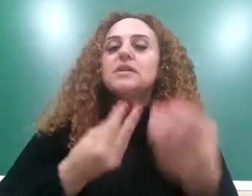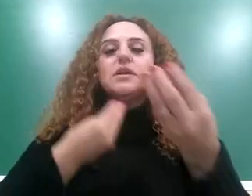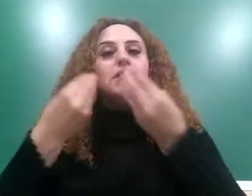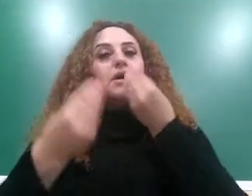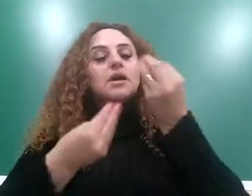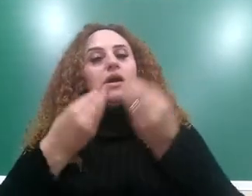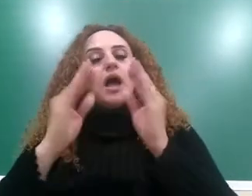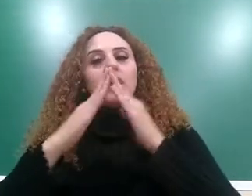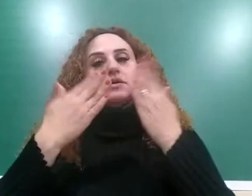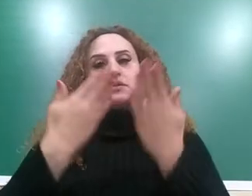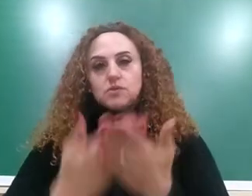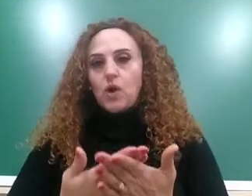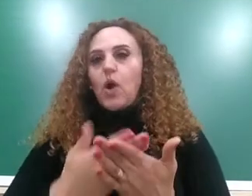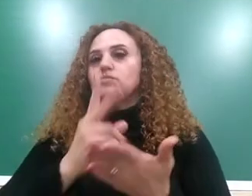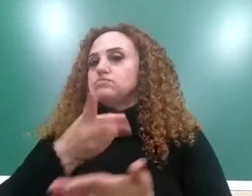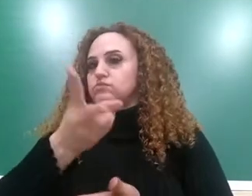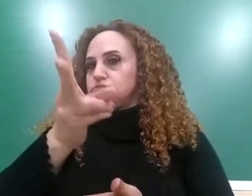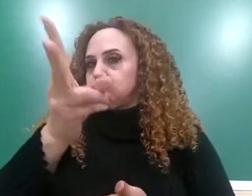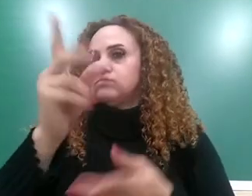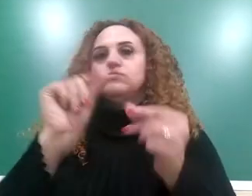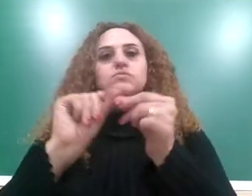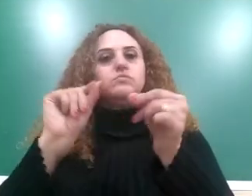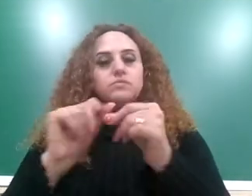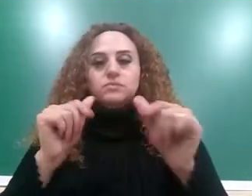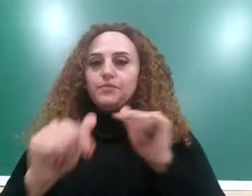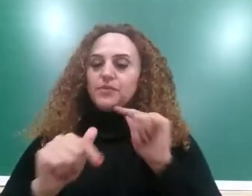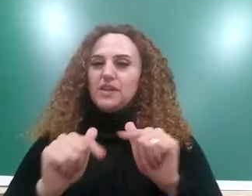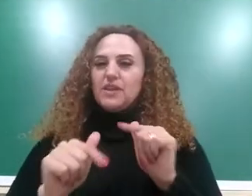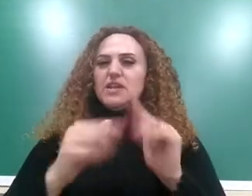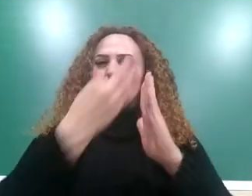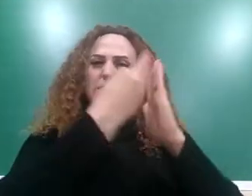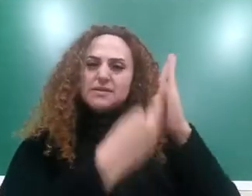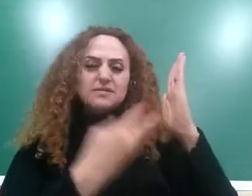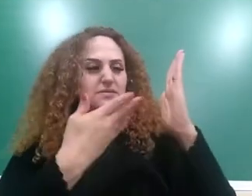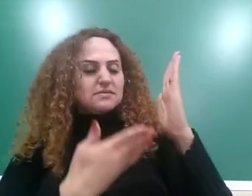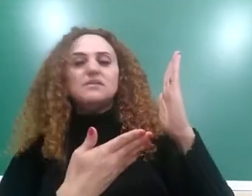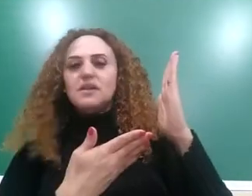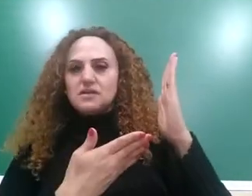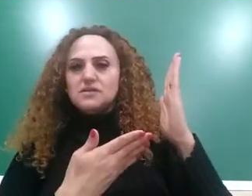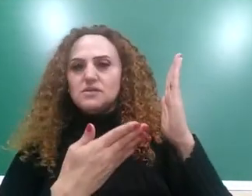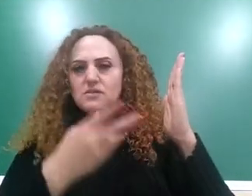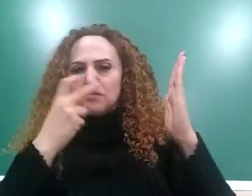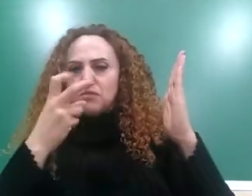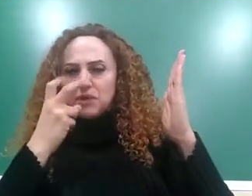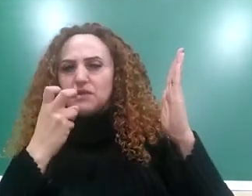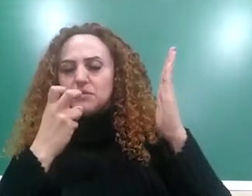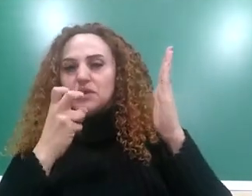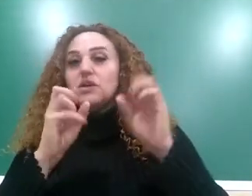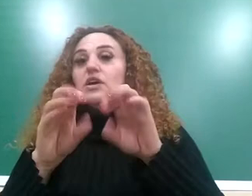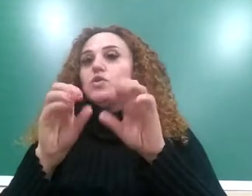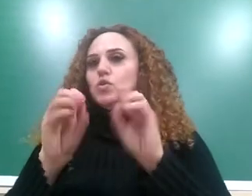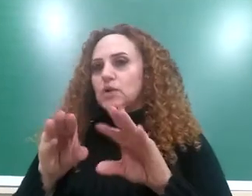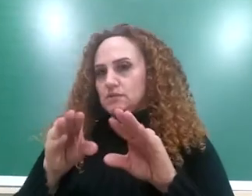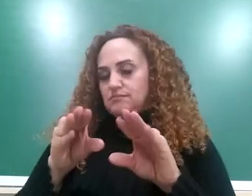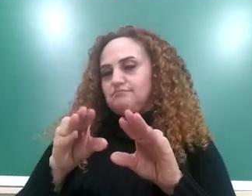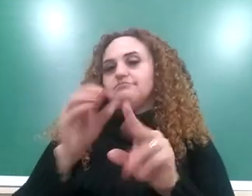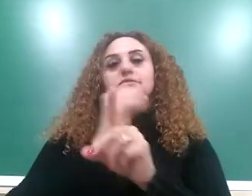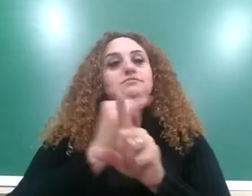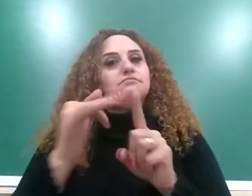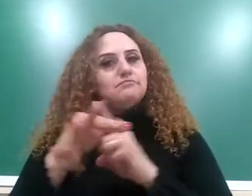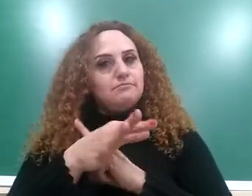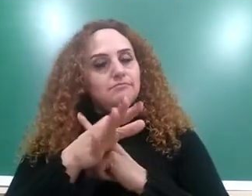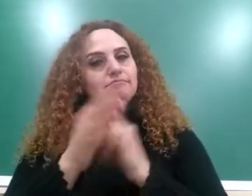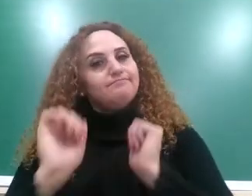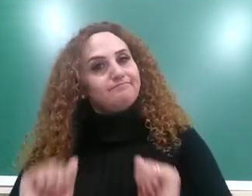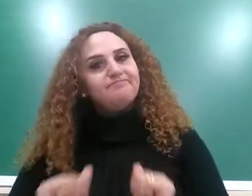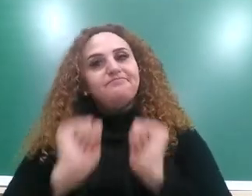Então todos esses textos vão ajudar vocês a entenderem de que maneira educação e sociedade estão relacionadas. Nós